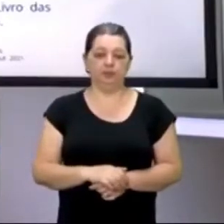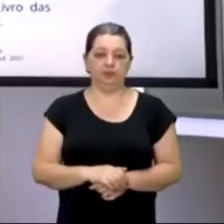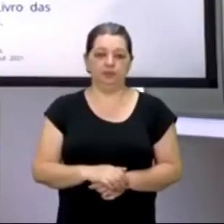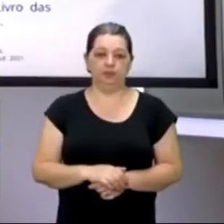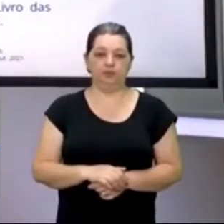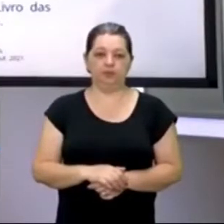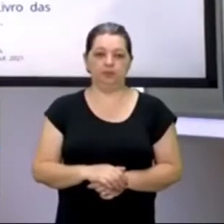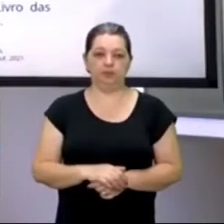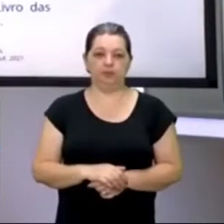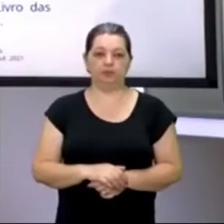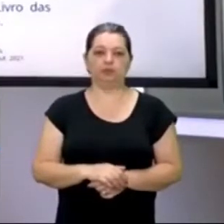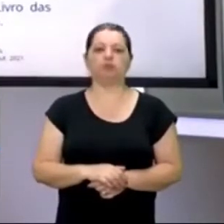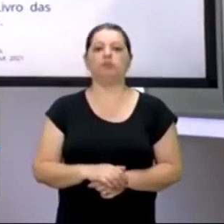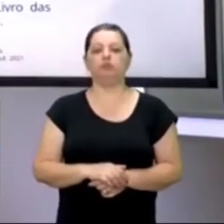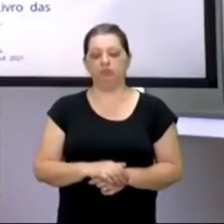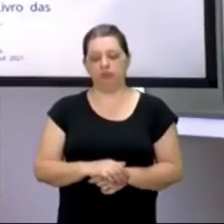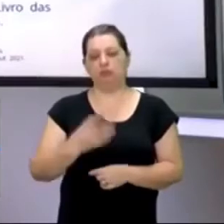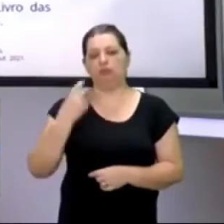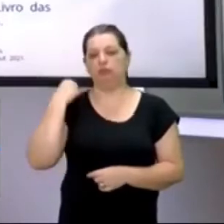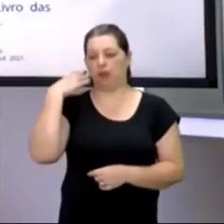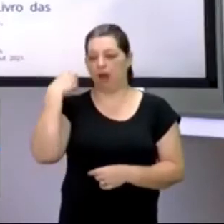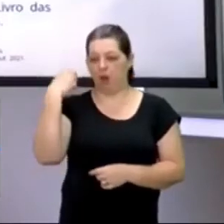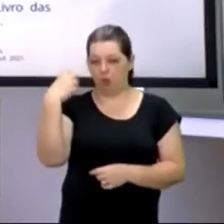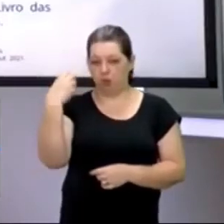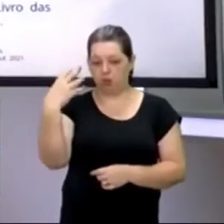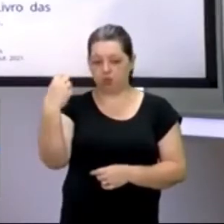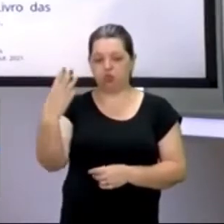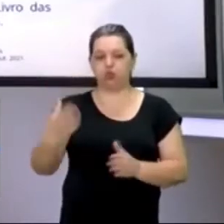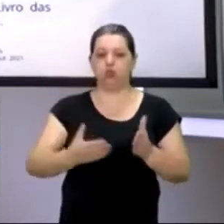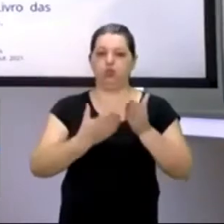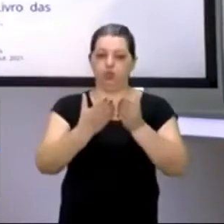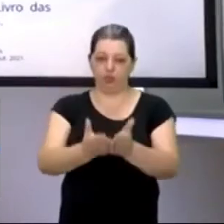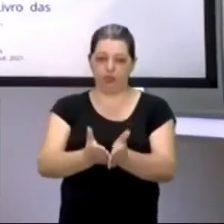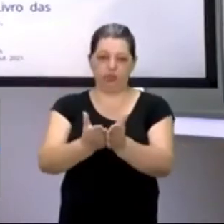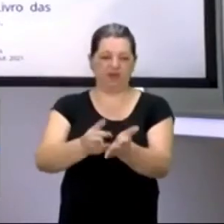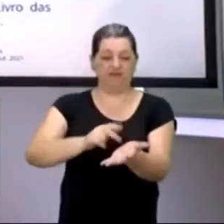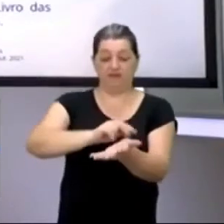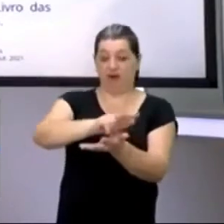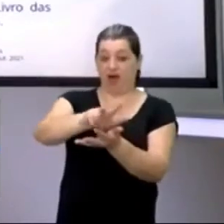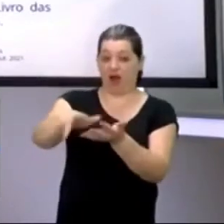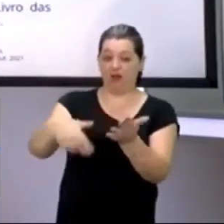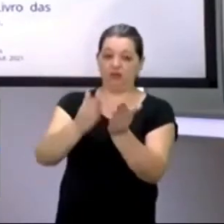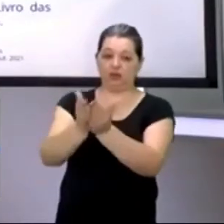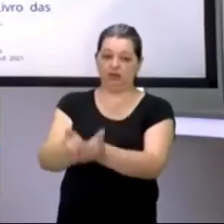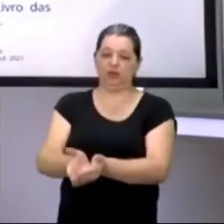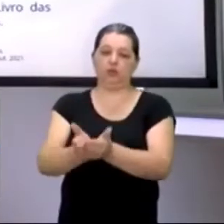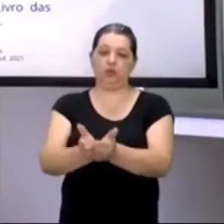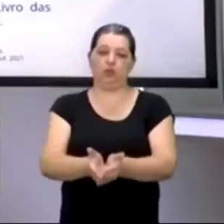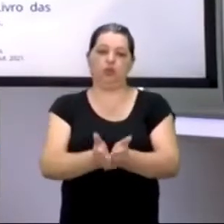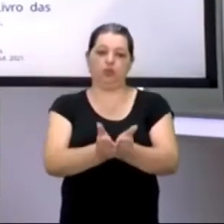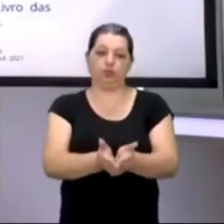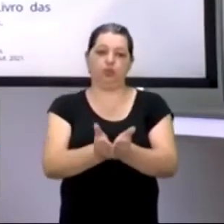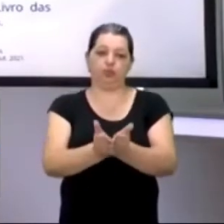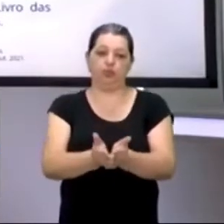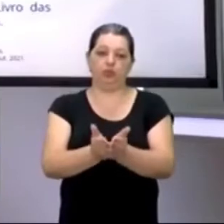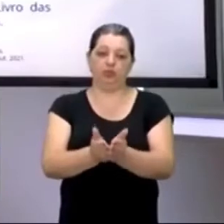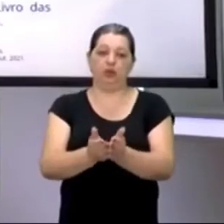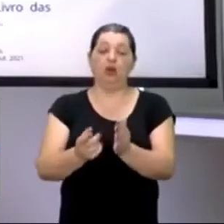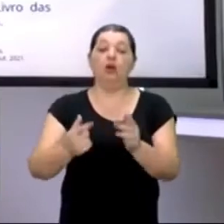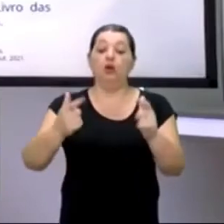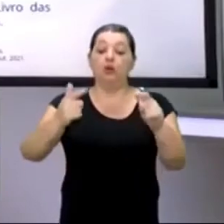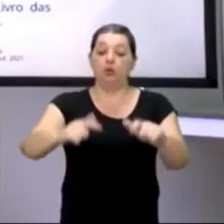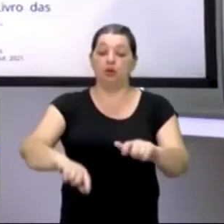jornada foi organizada, com muitos navios, muitos, muitos navios, que deveriam ir para as Índias,